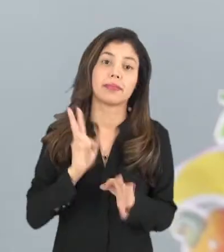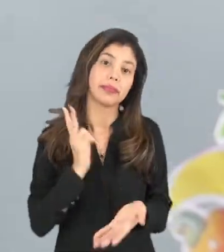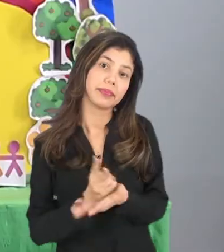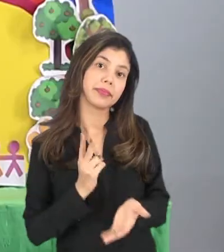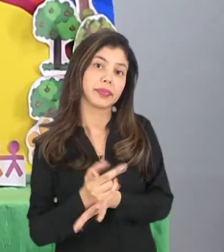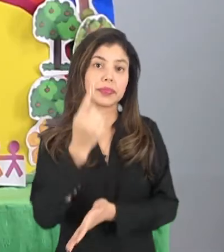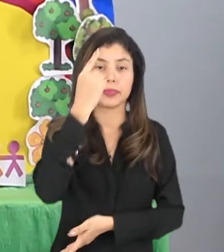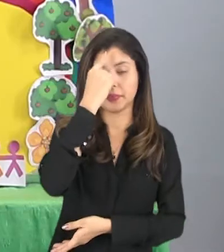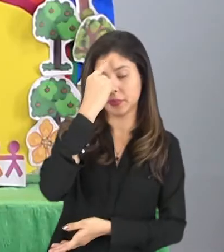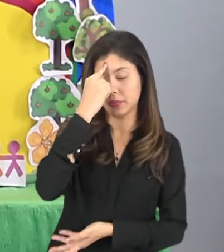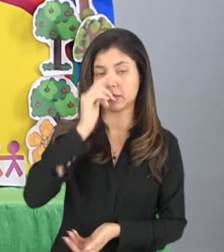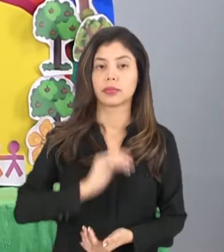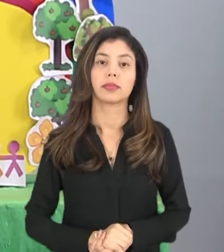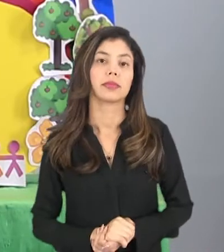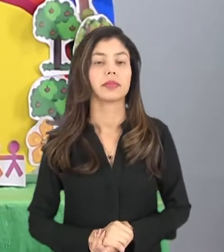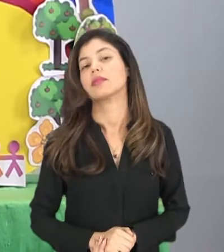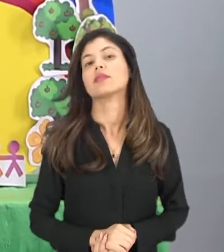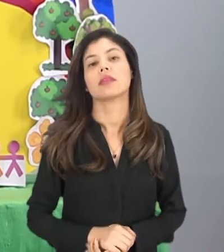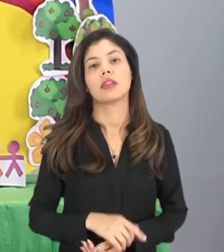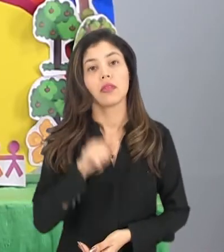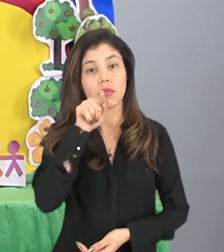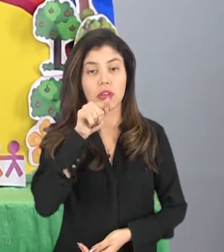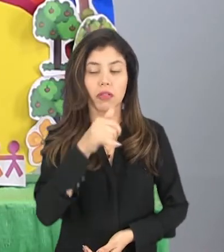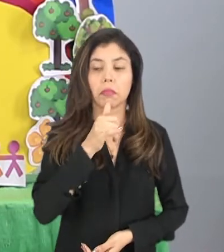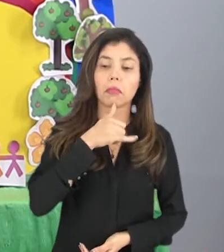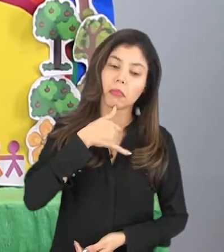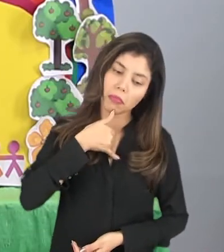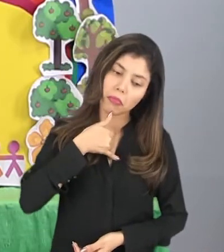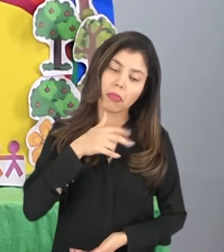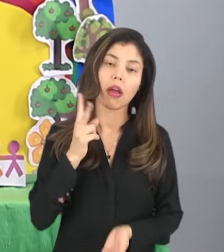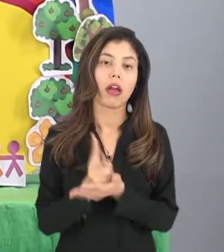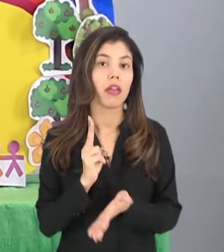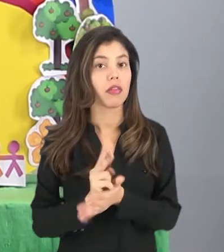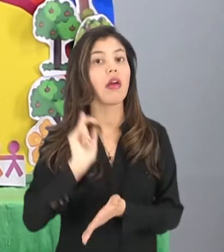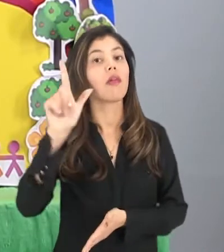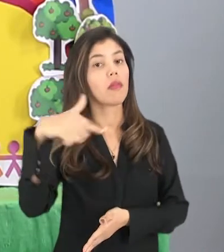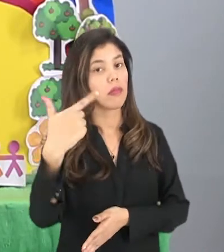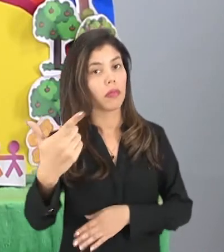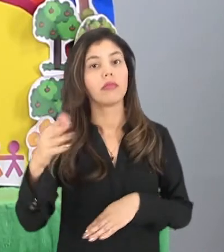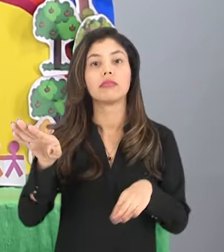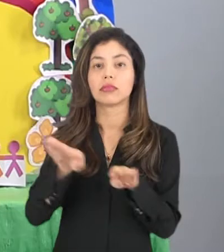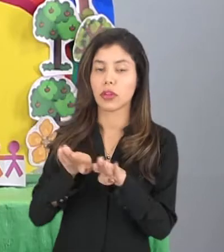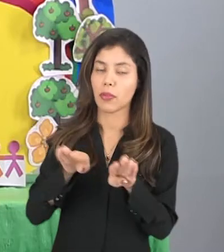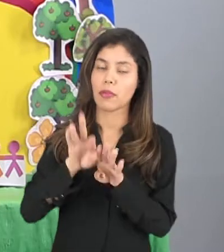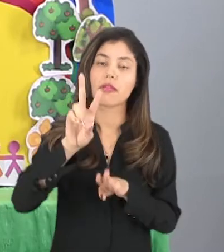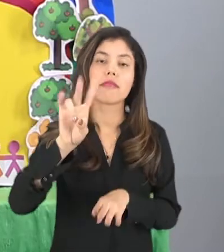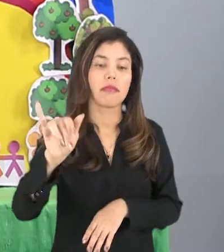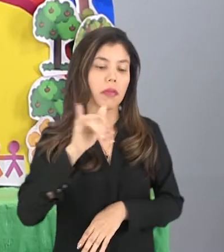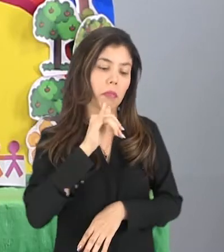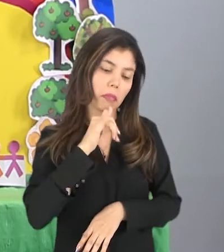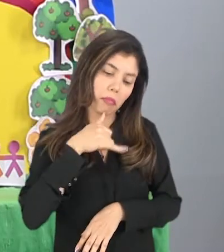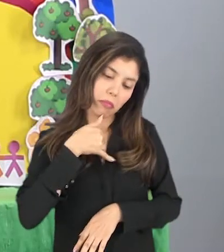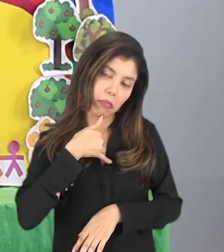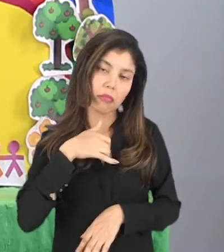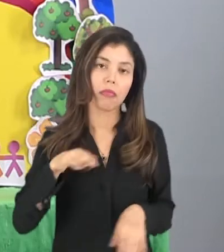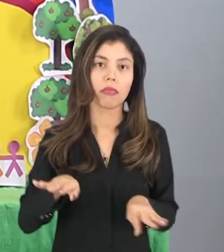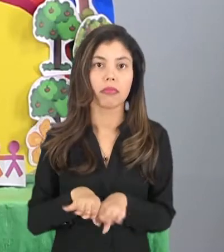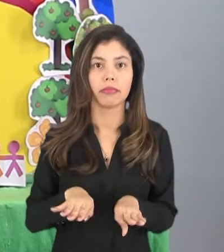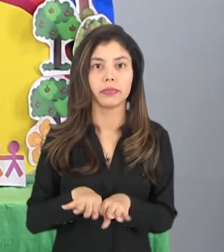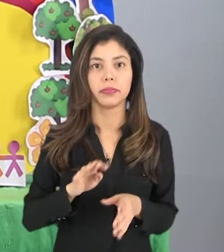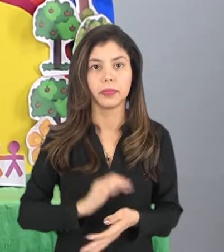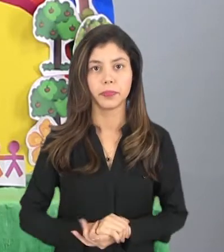É só pensar que você ficaria triste e assim o outro também vai ficar triste. Não é verdade?